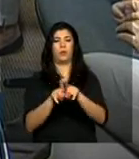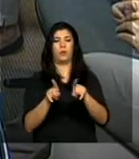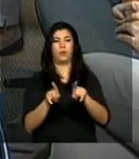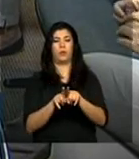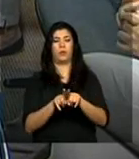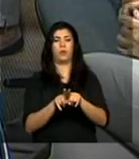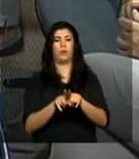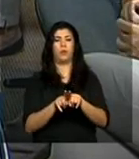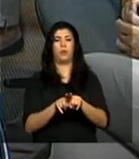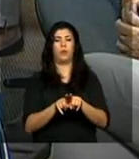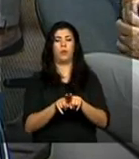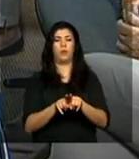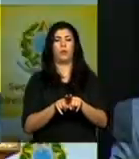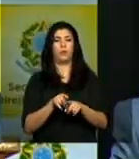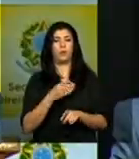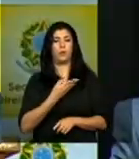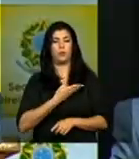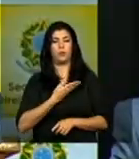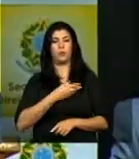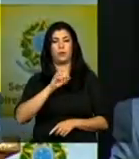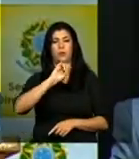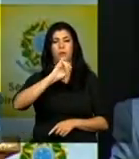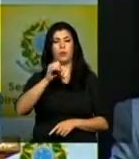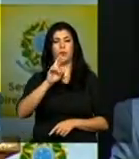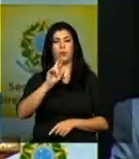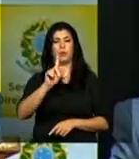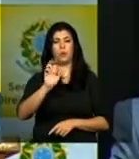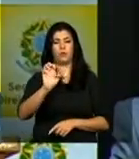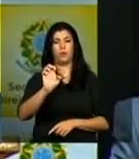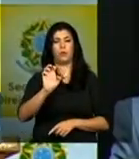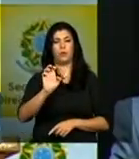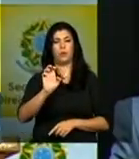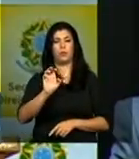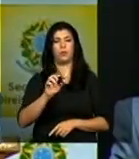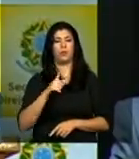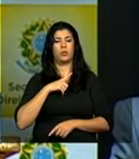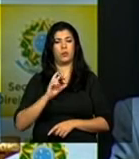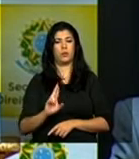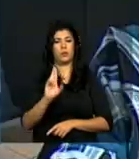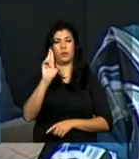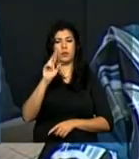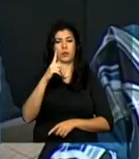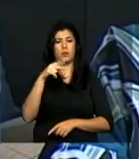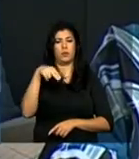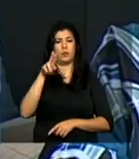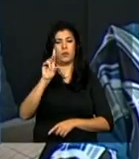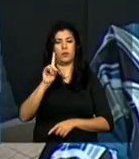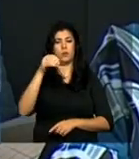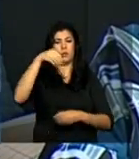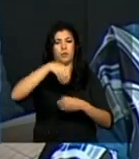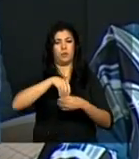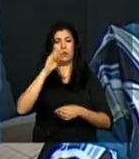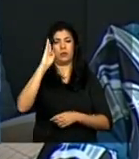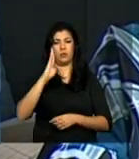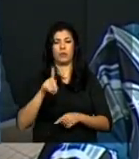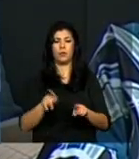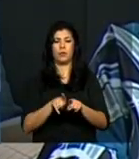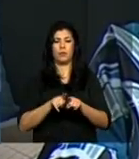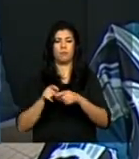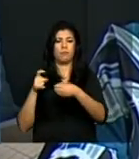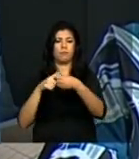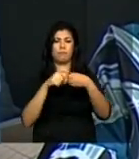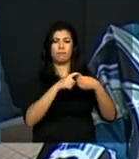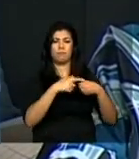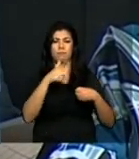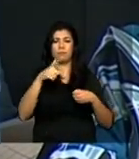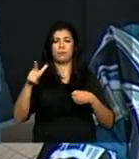Chediek que é o representante residente do PNUD no Brasil que é parceiro de muitos programas de muitos